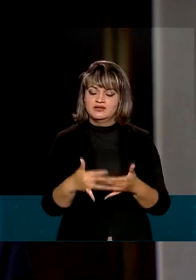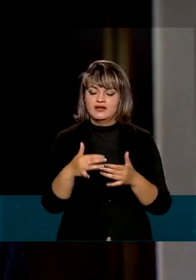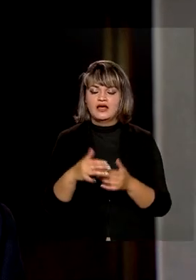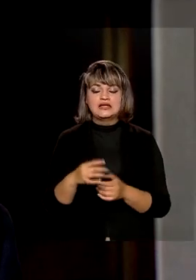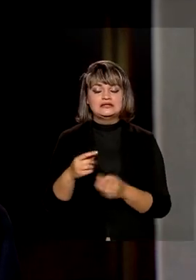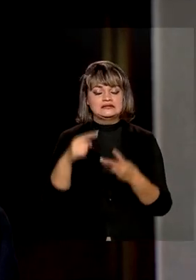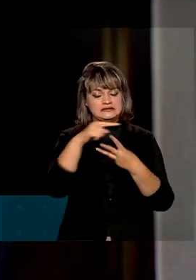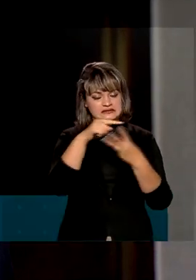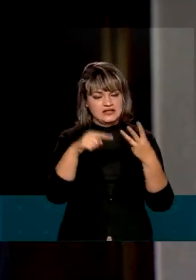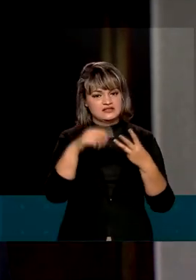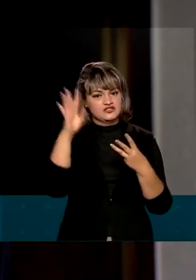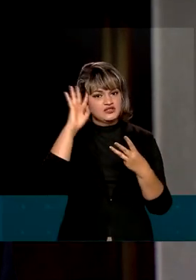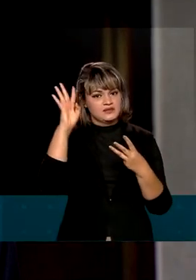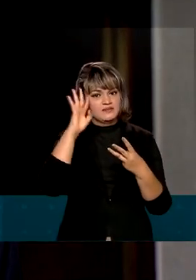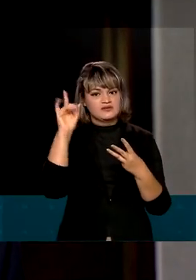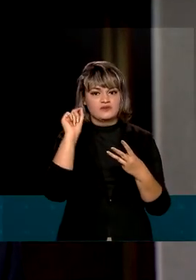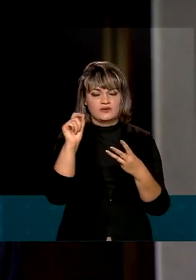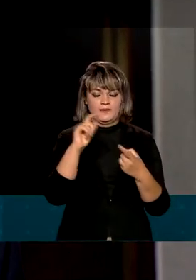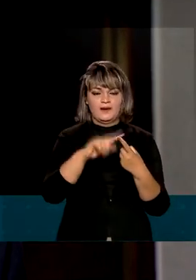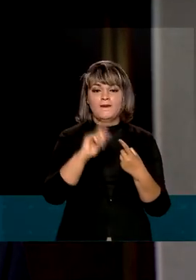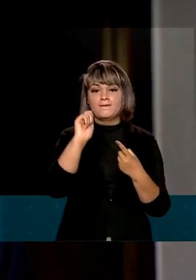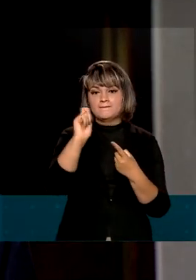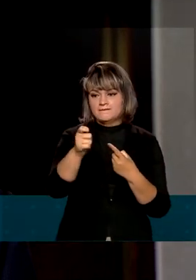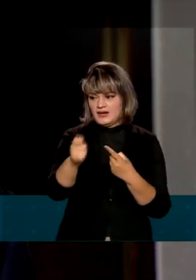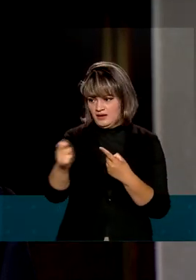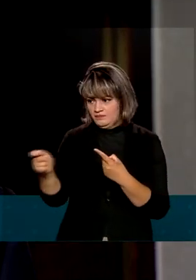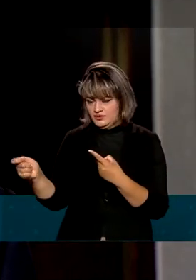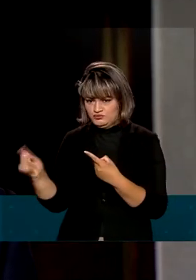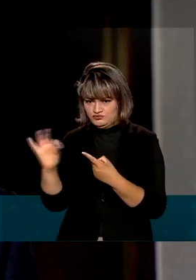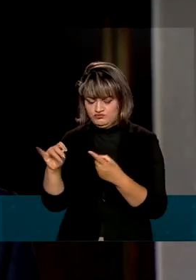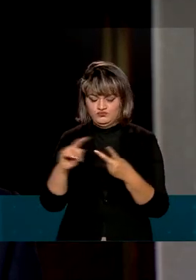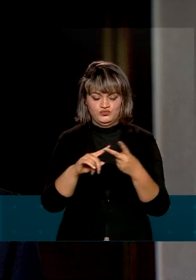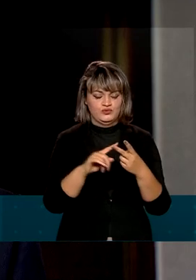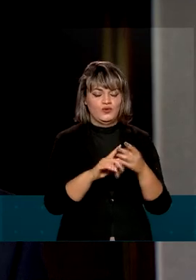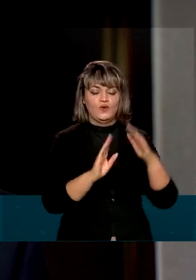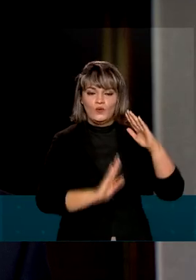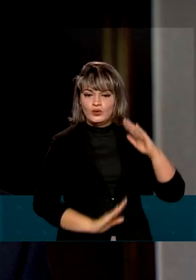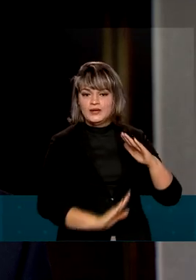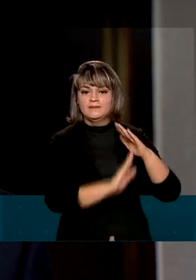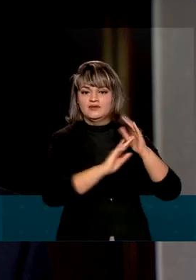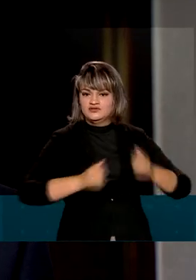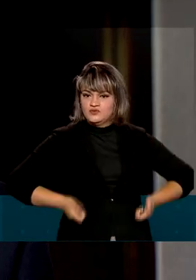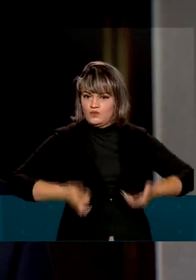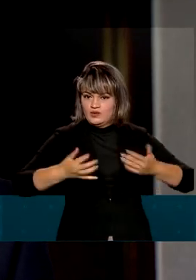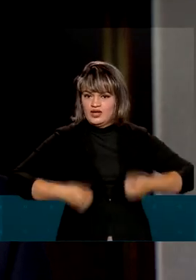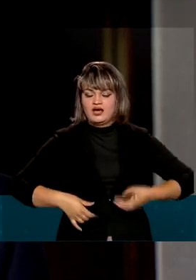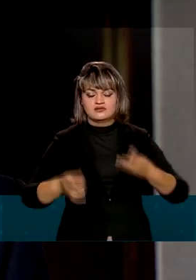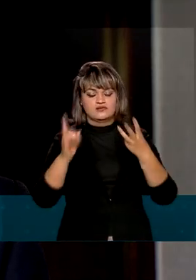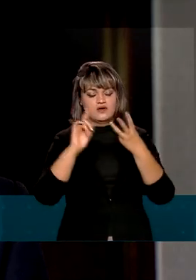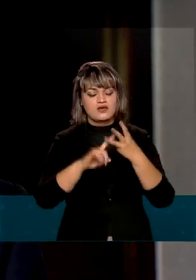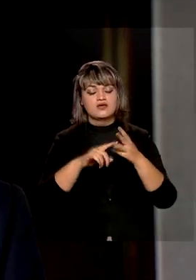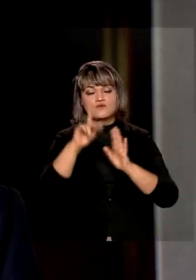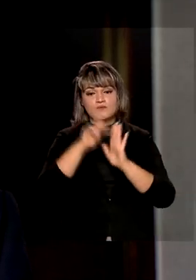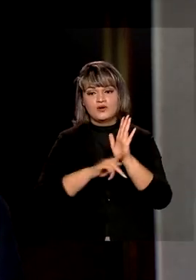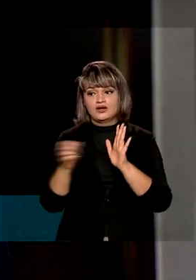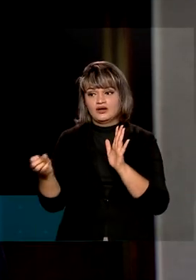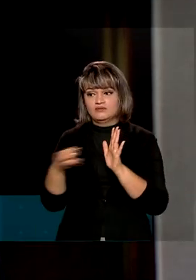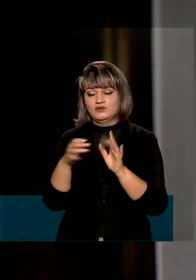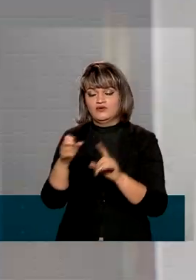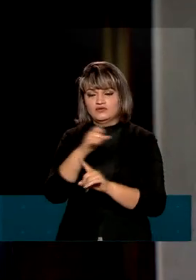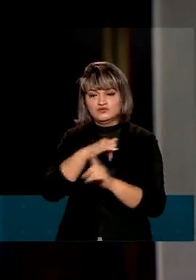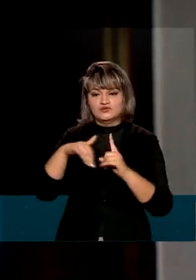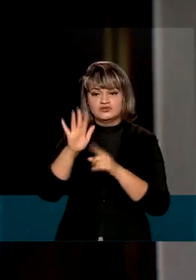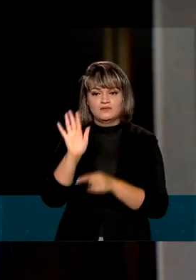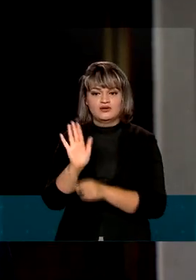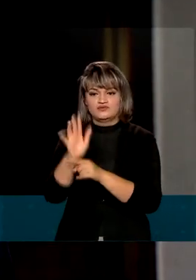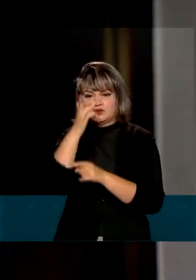devem conciliar o cumprimento do pagamento dos precatórios, o teto de gastos públicos e o programa social de atendimento às